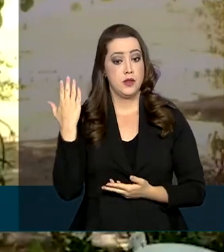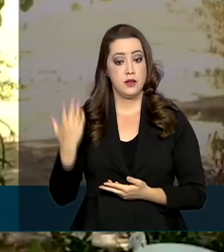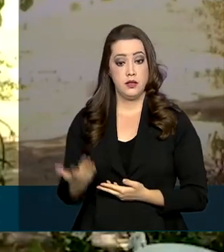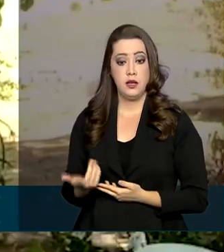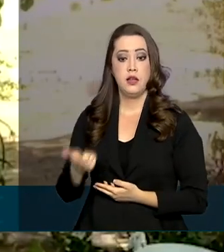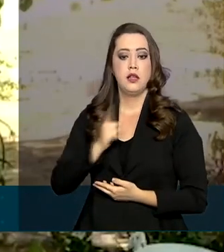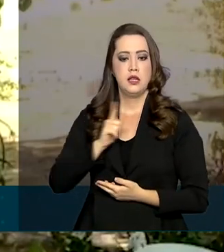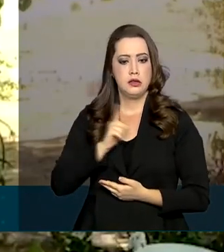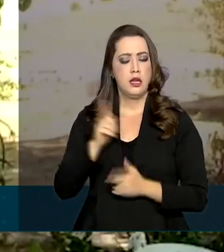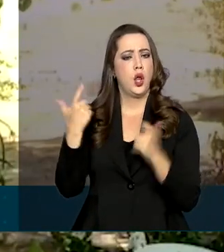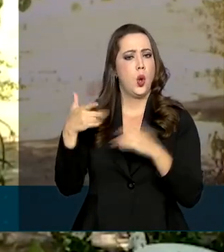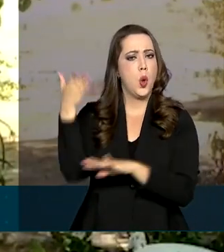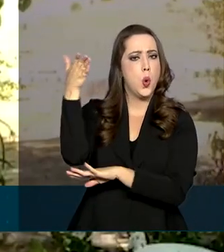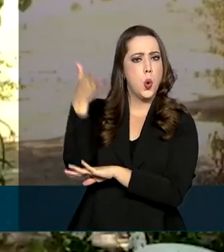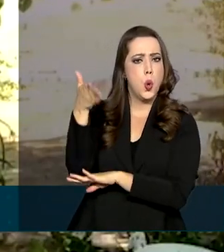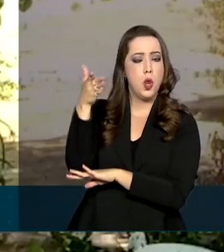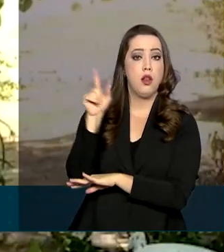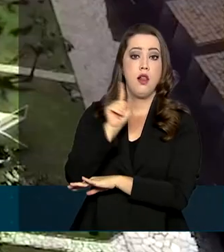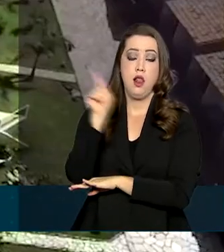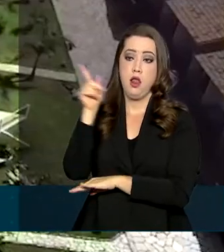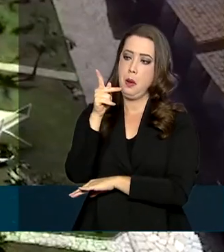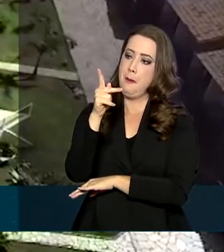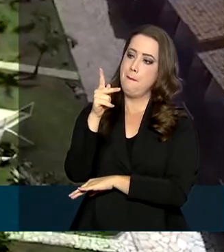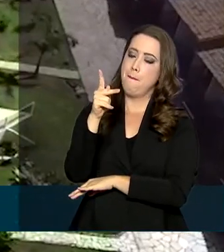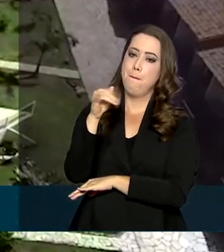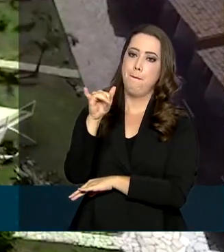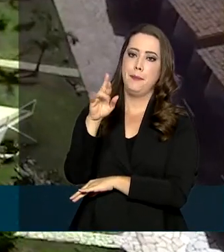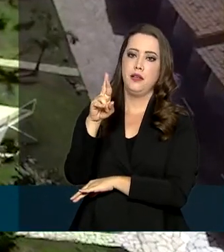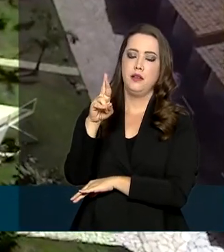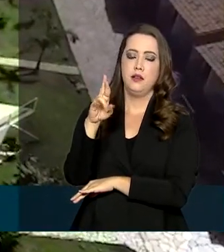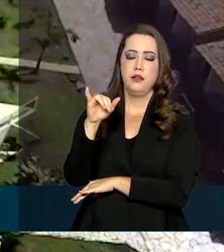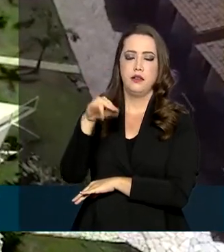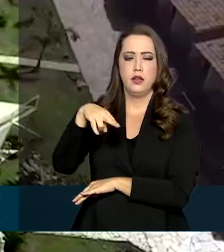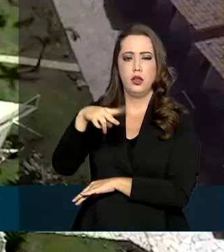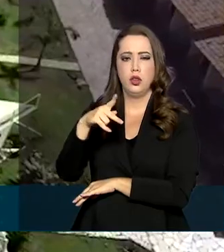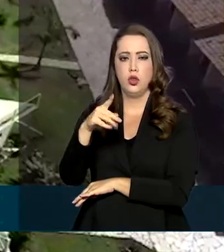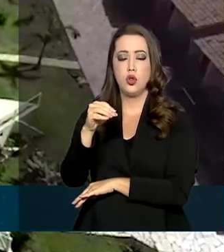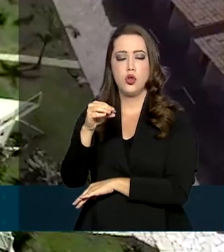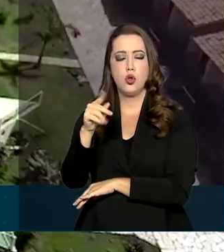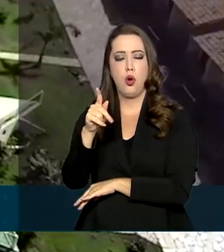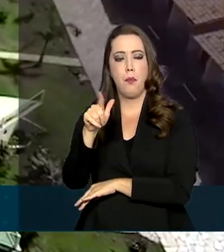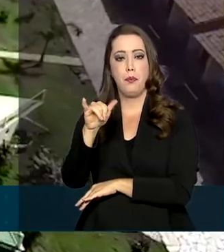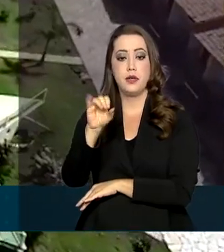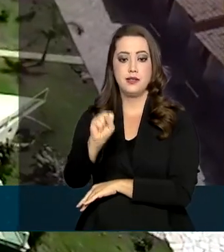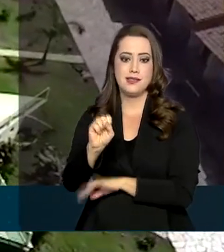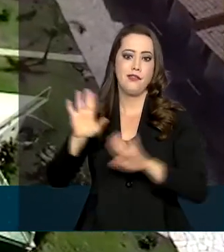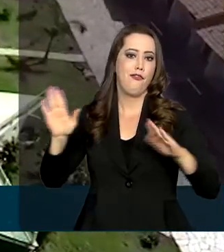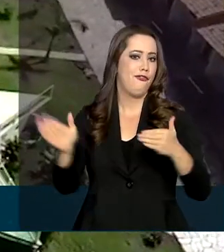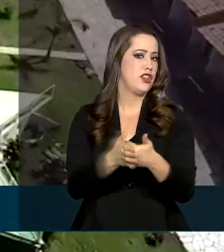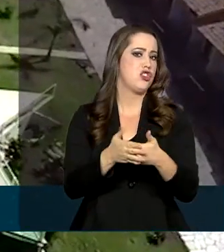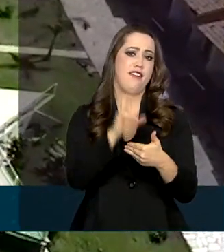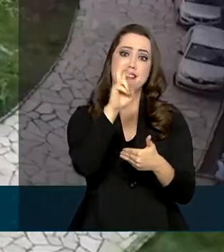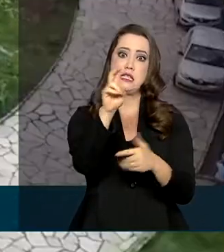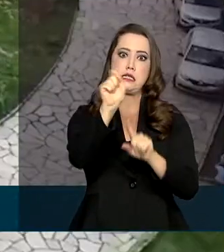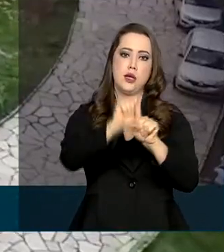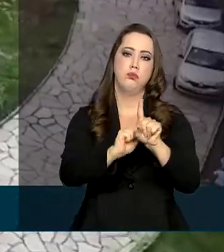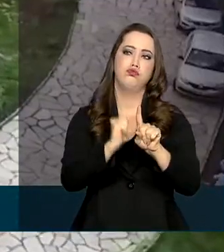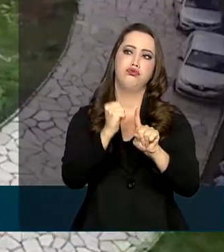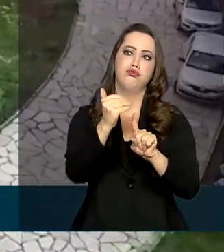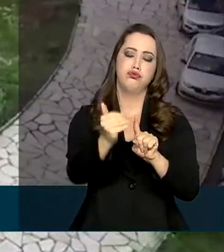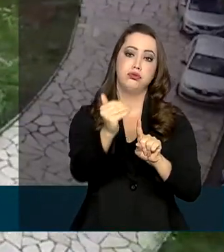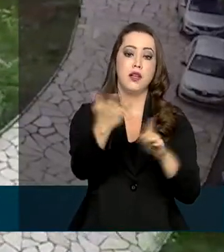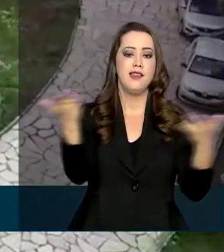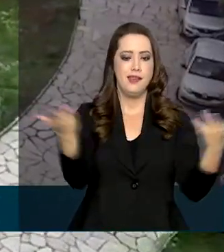dona de uma pousada em Pirenópolis, que após ficar fechada por cinco meses, retomou as atividades com a